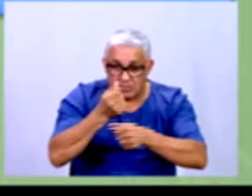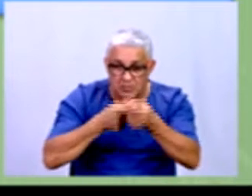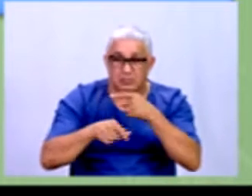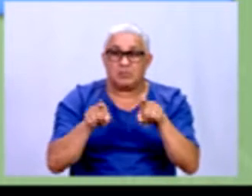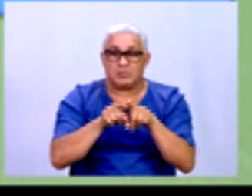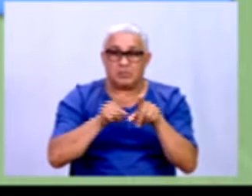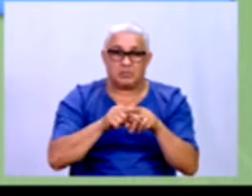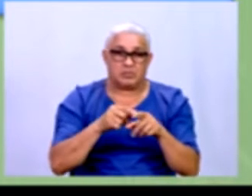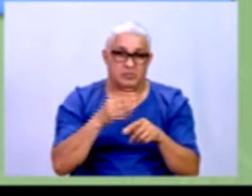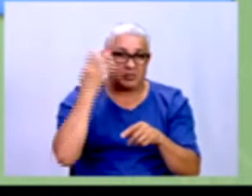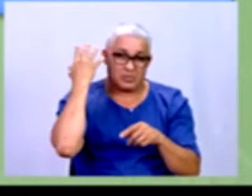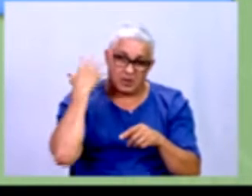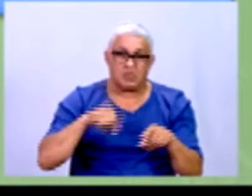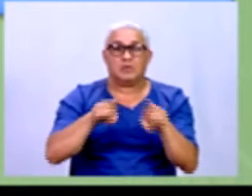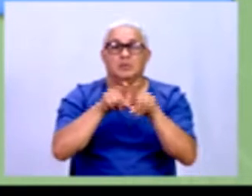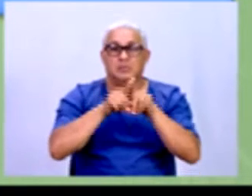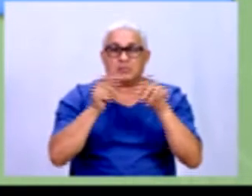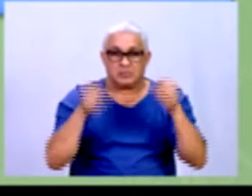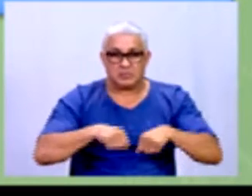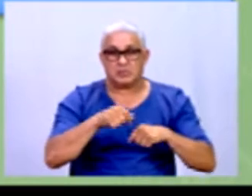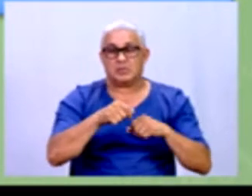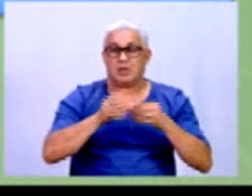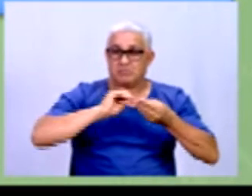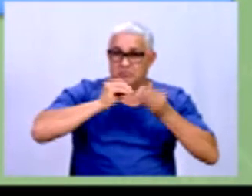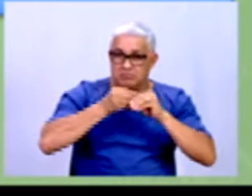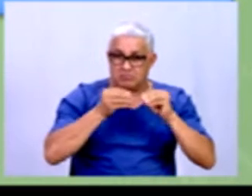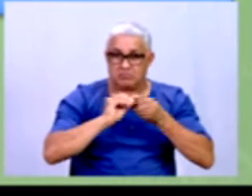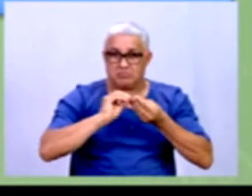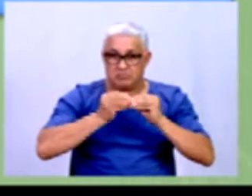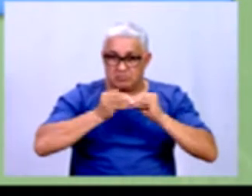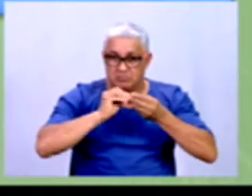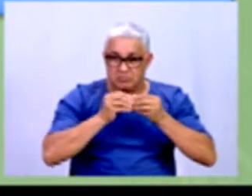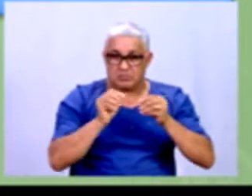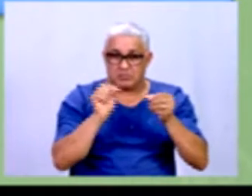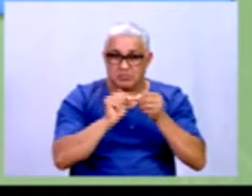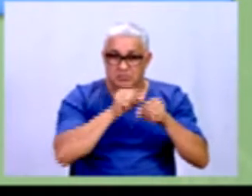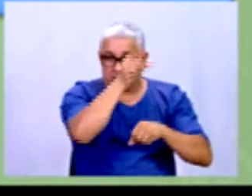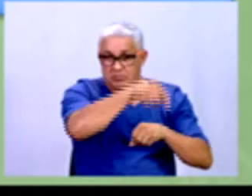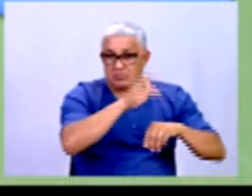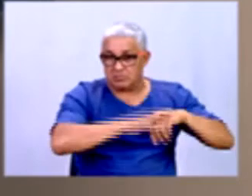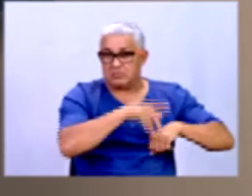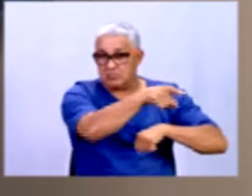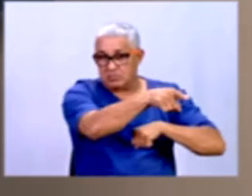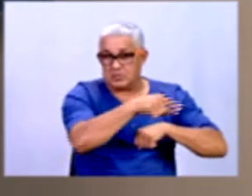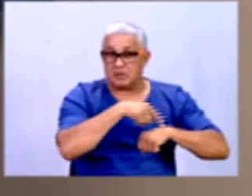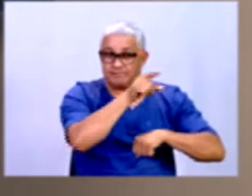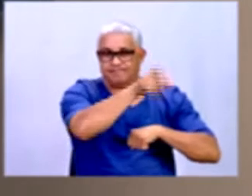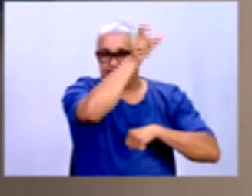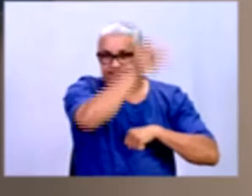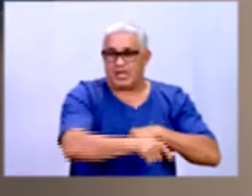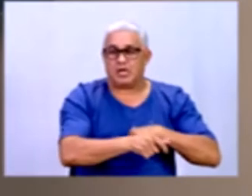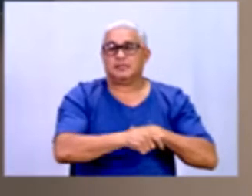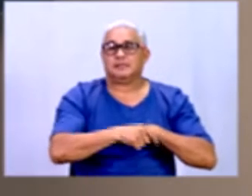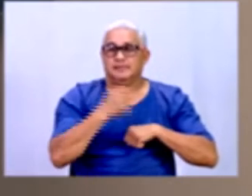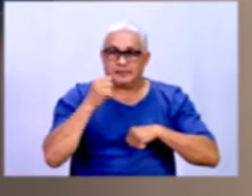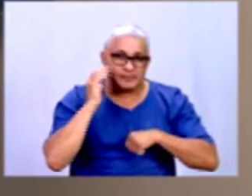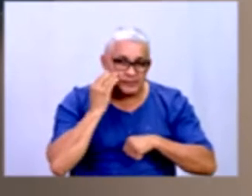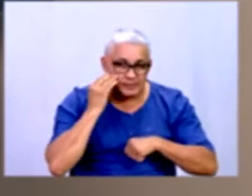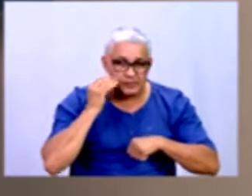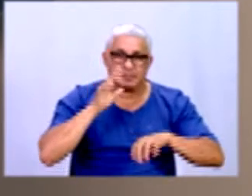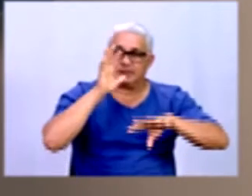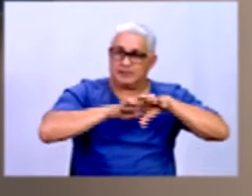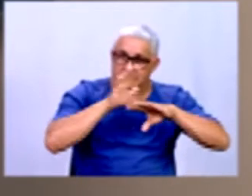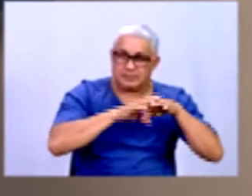Cabe a ele montar banco de dados para os mais diversos usos. Então, esse cara, ele realmente entende de tabela, de